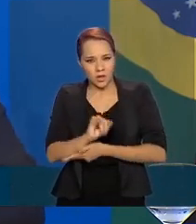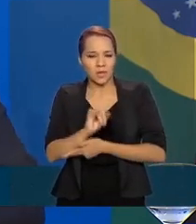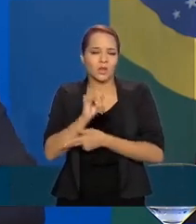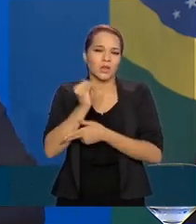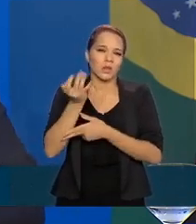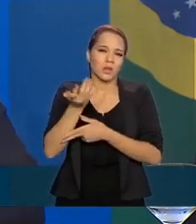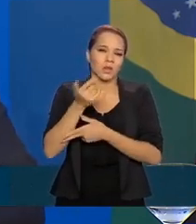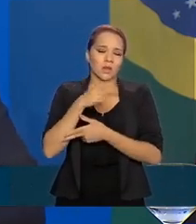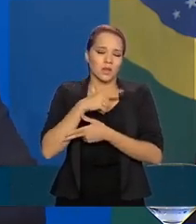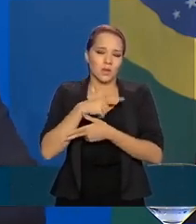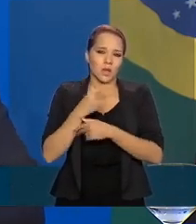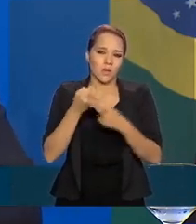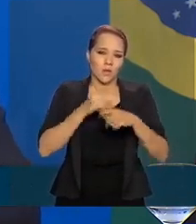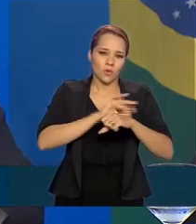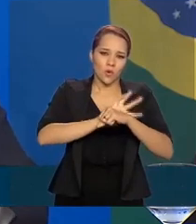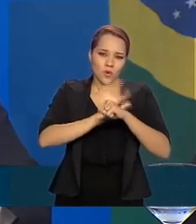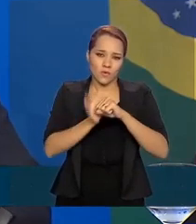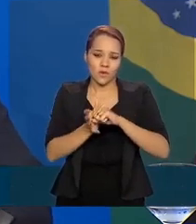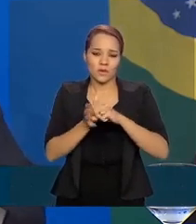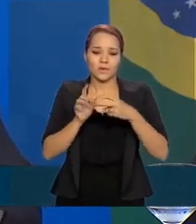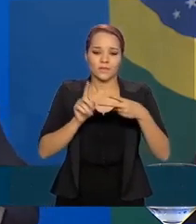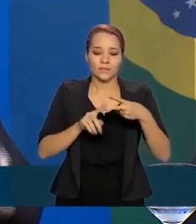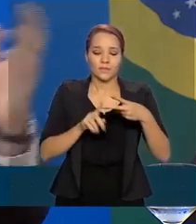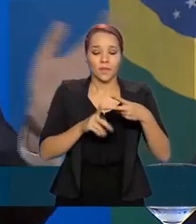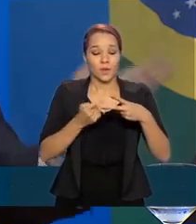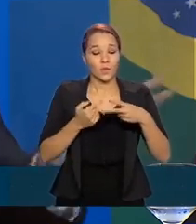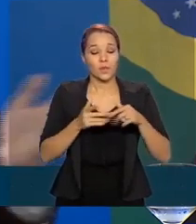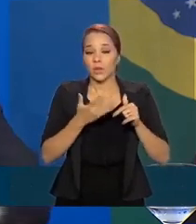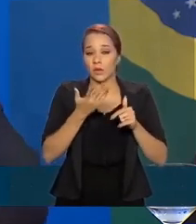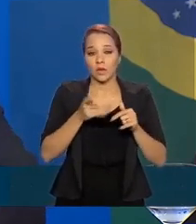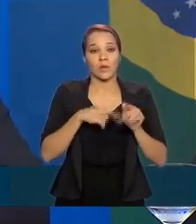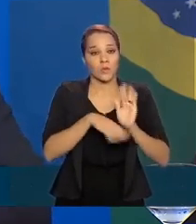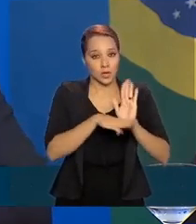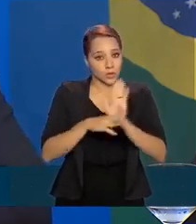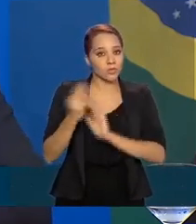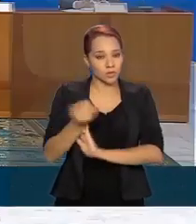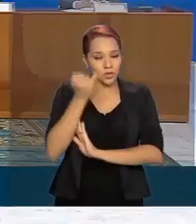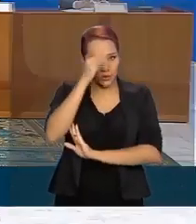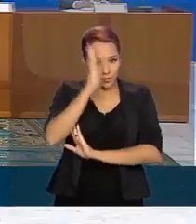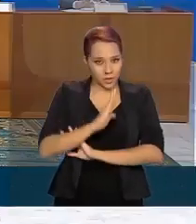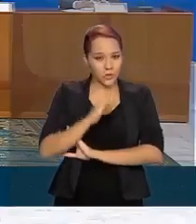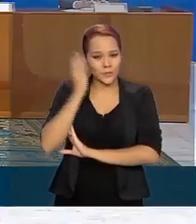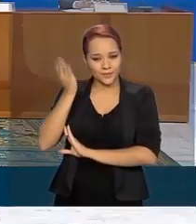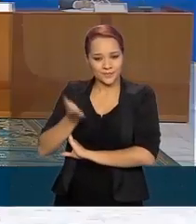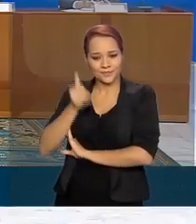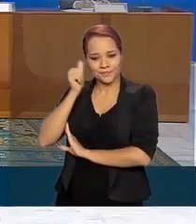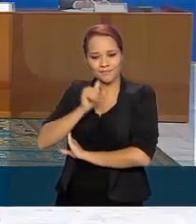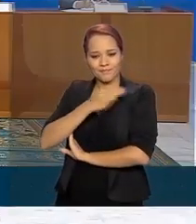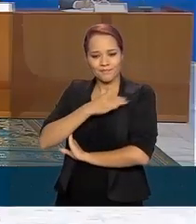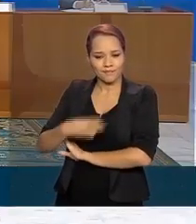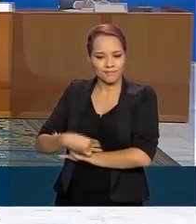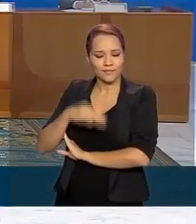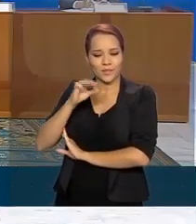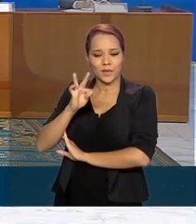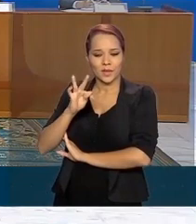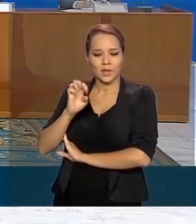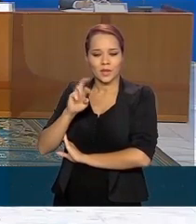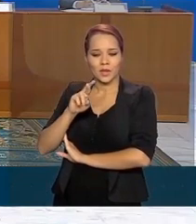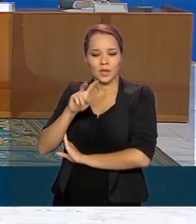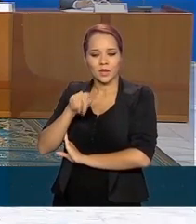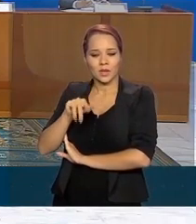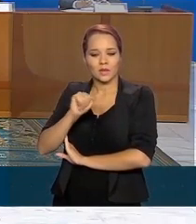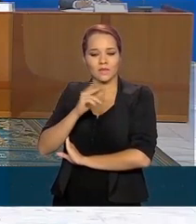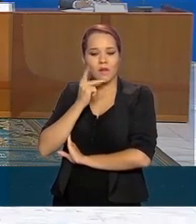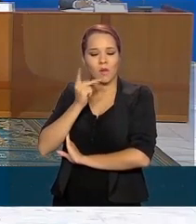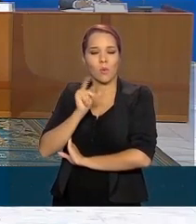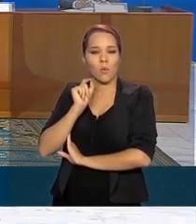ao coronavírus, mas também, e aí uma contribuição muito importante do Brasil, a ministra Tereza Cristina, inclusive, se referiu a